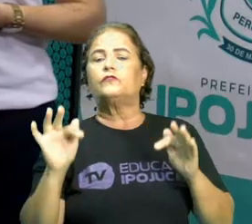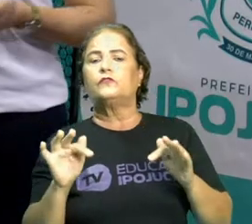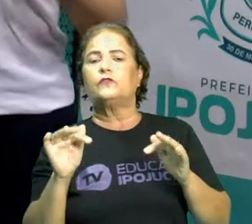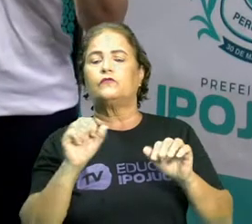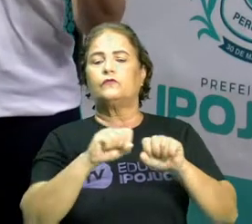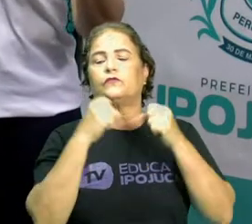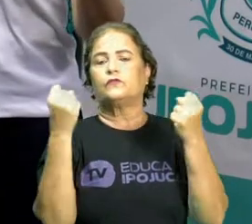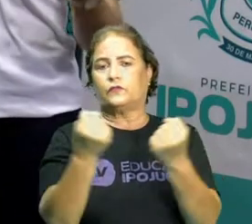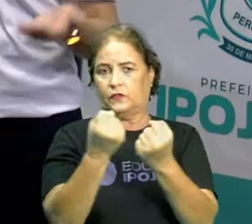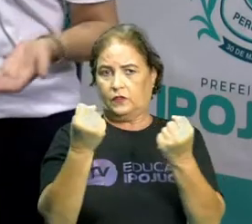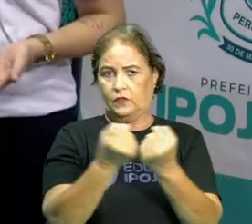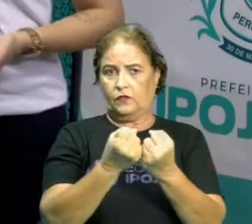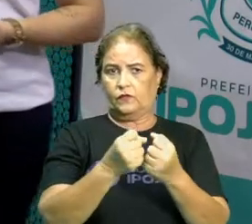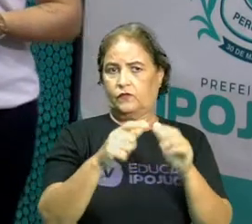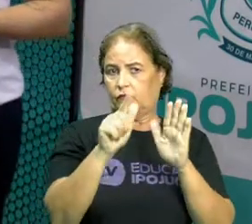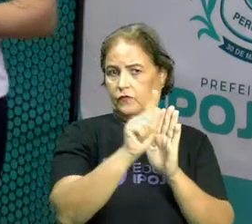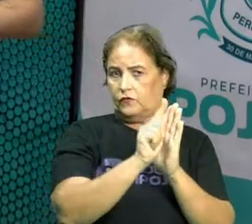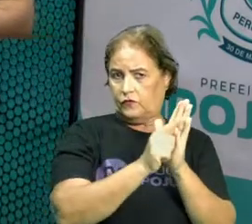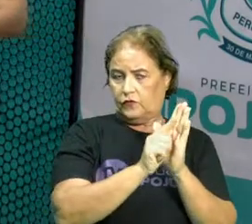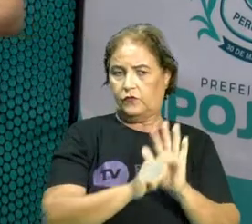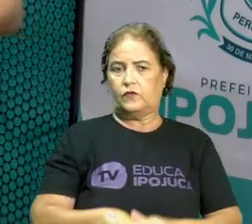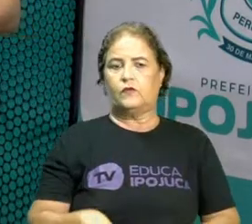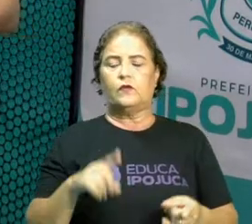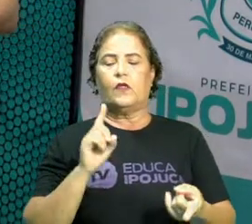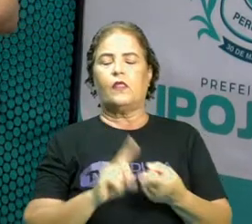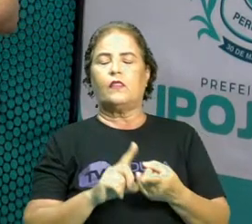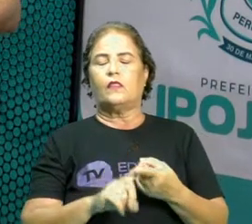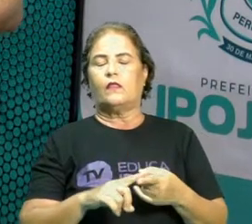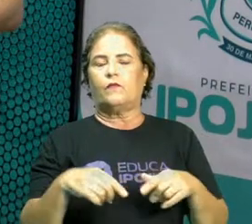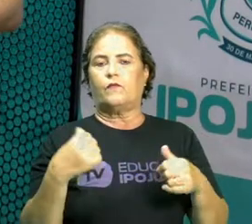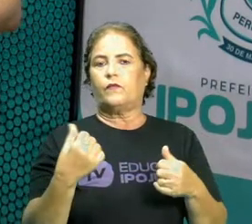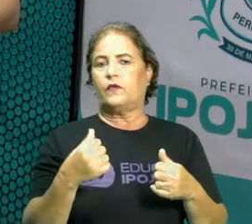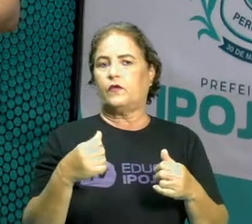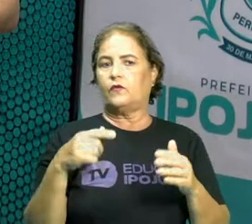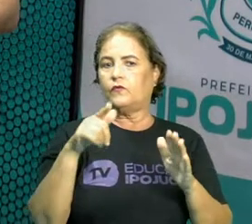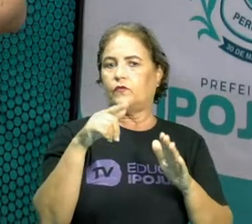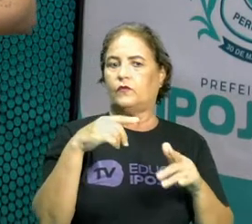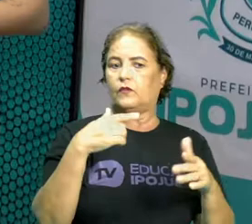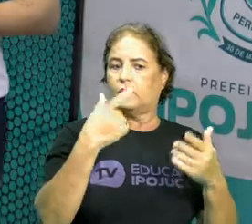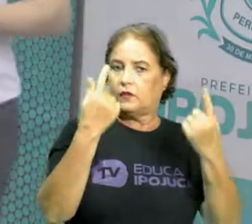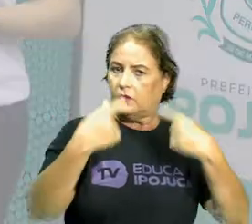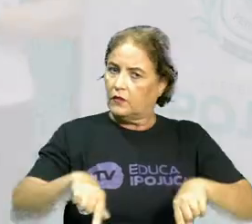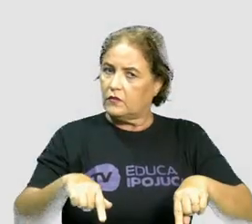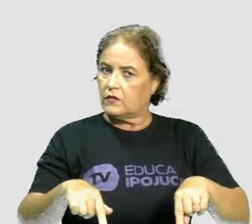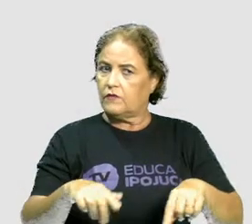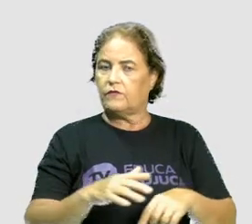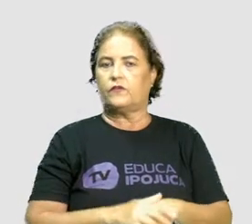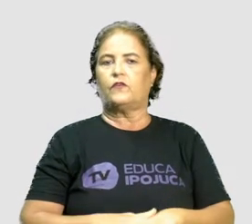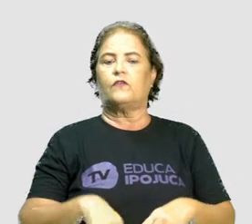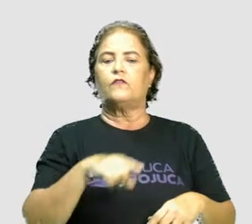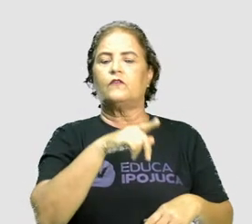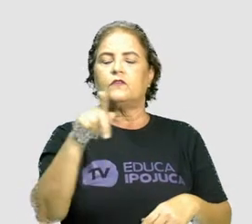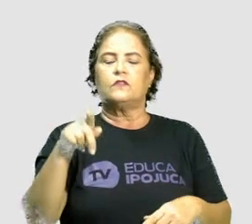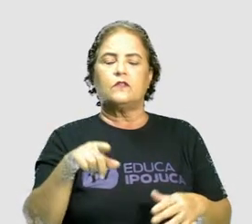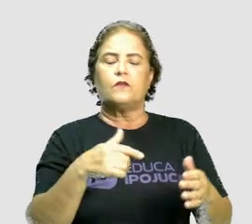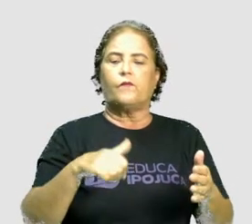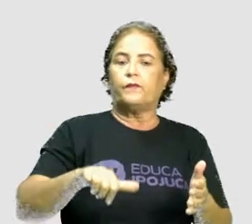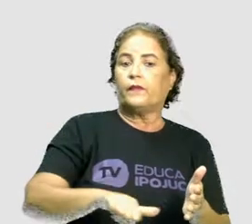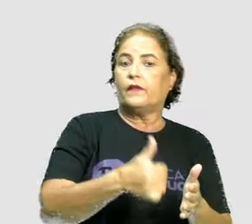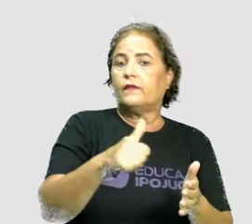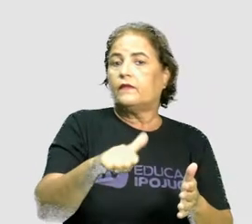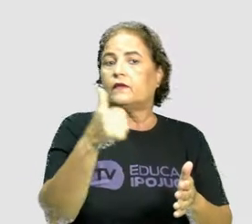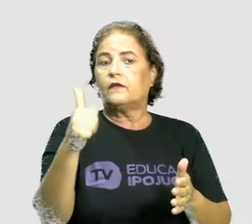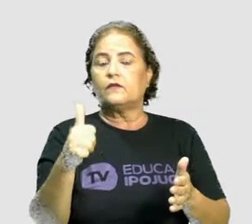hoje, também ficou o desafio da hora, que vocês iriam analisar a capa desse folheto de Cordel